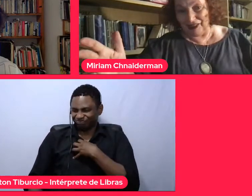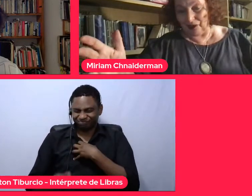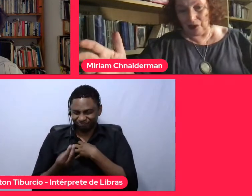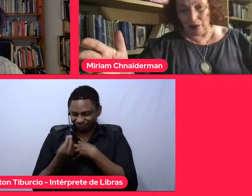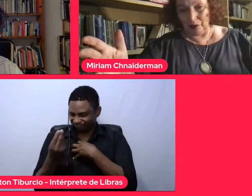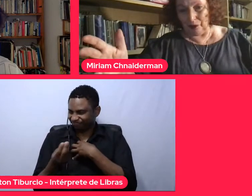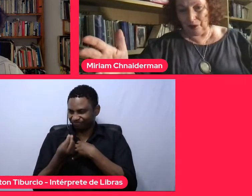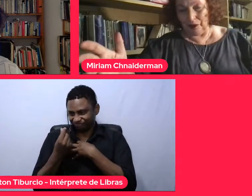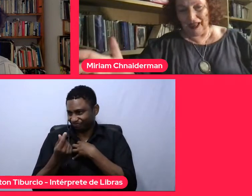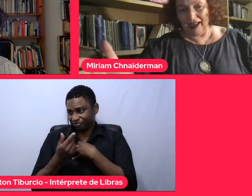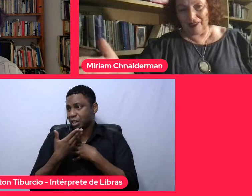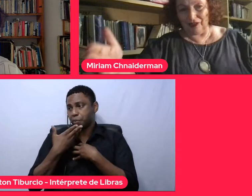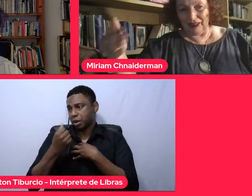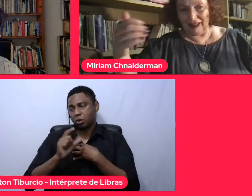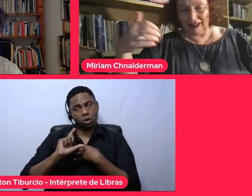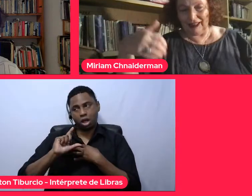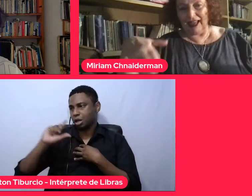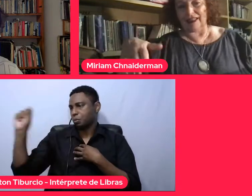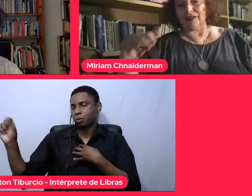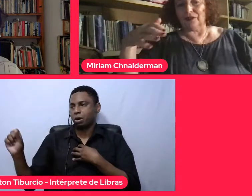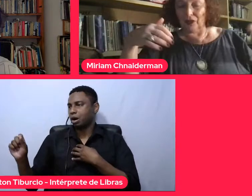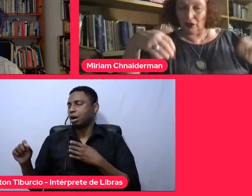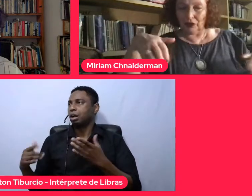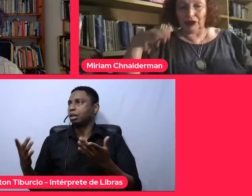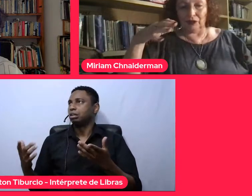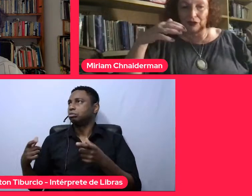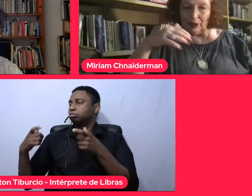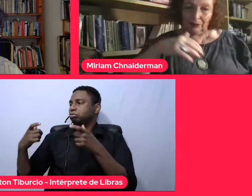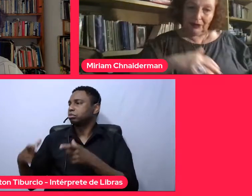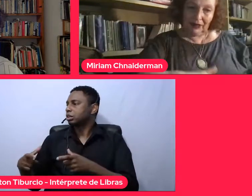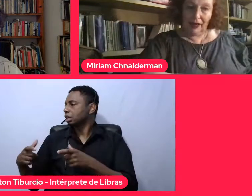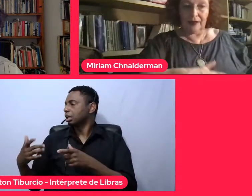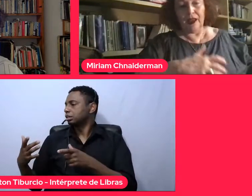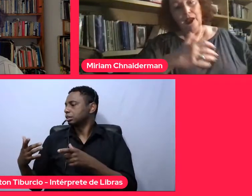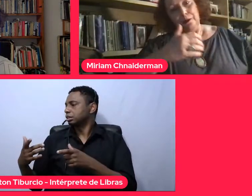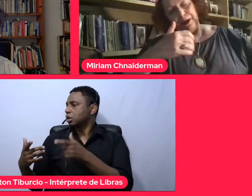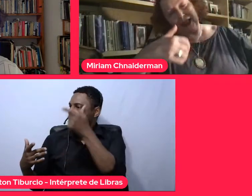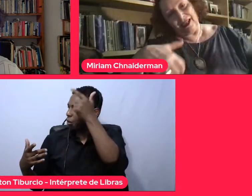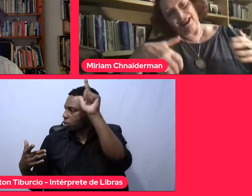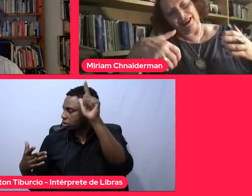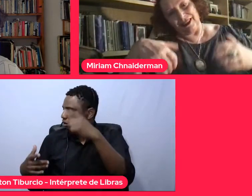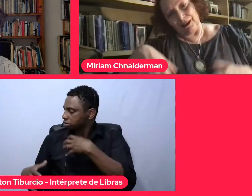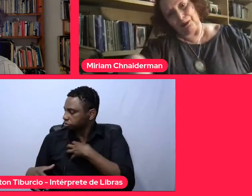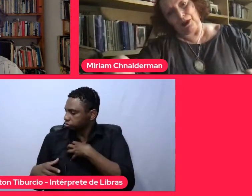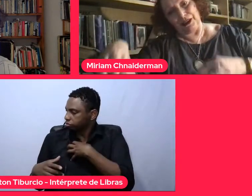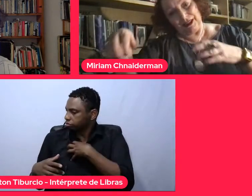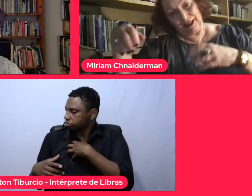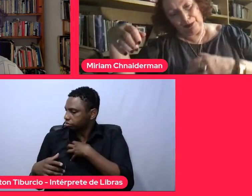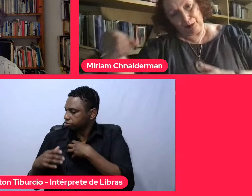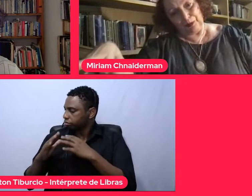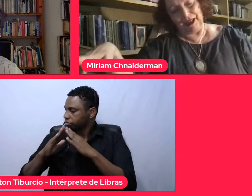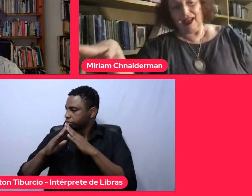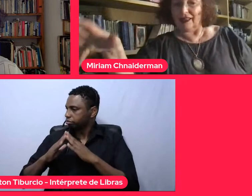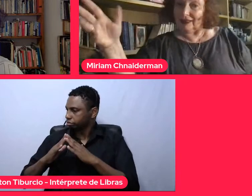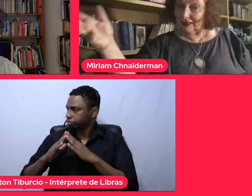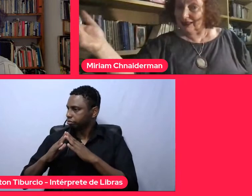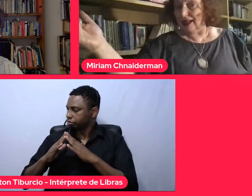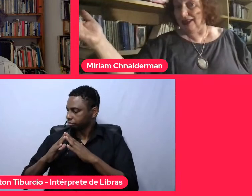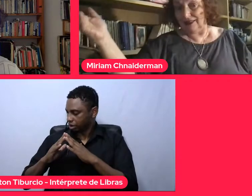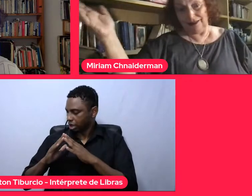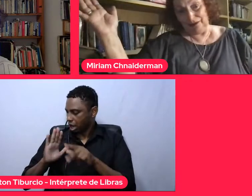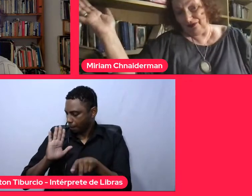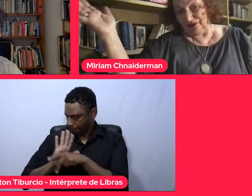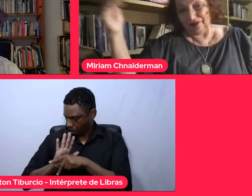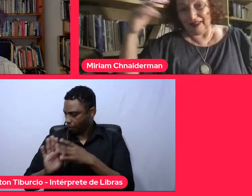atrás de um outro lugar onde a cidade volte a nos habitar para que a gente possa se apropriar da